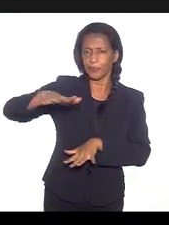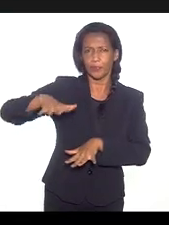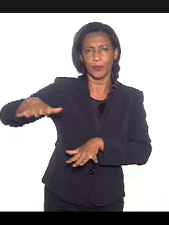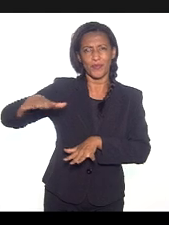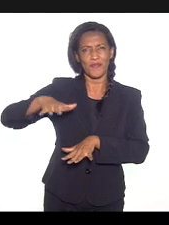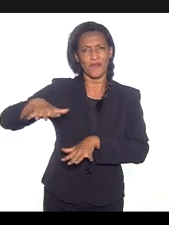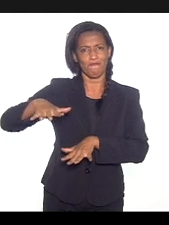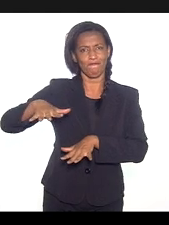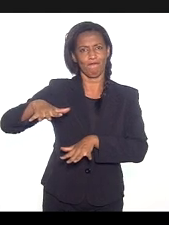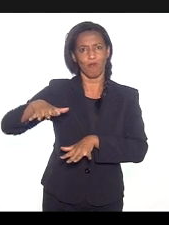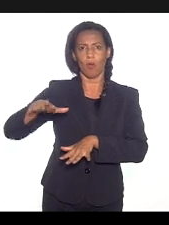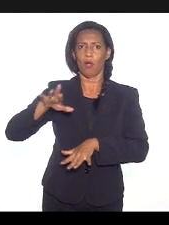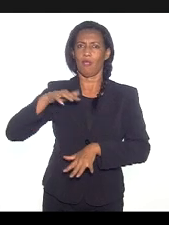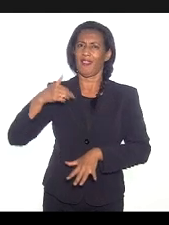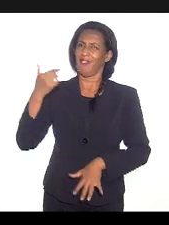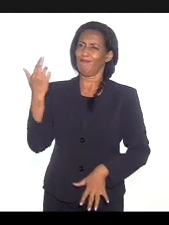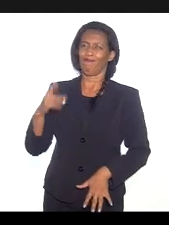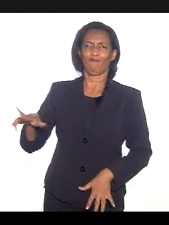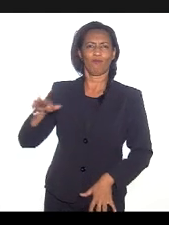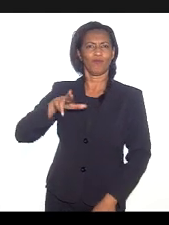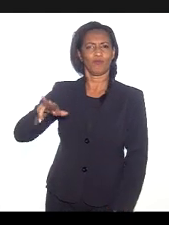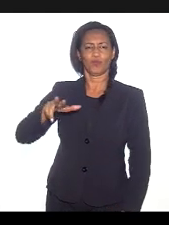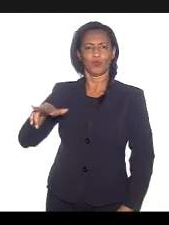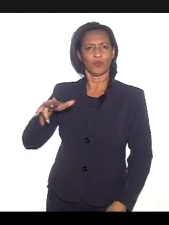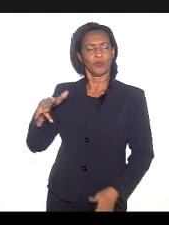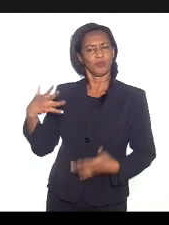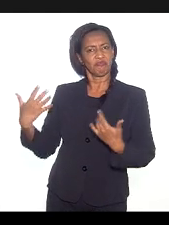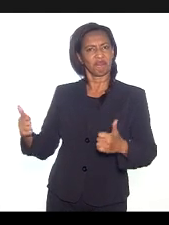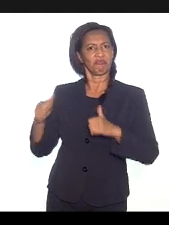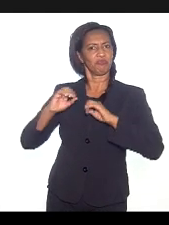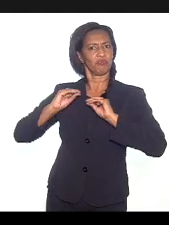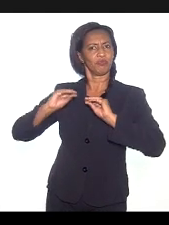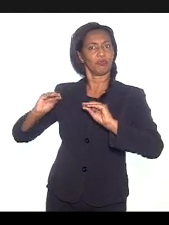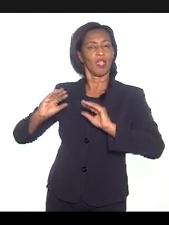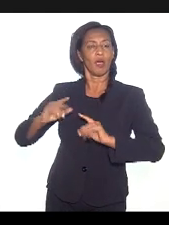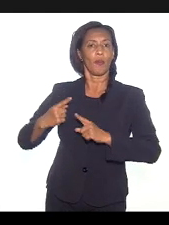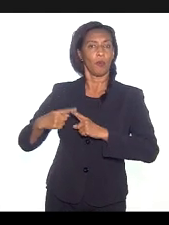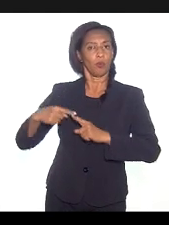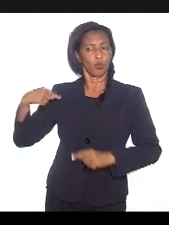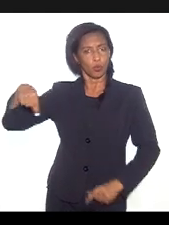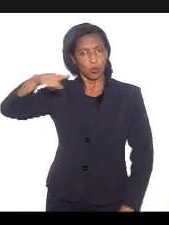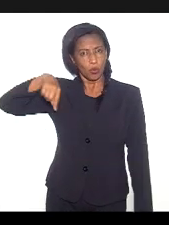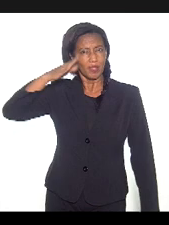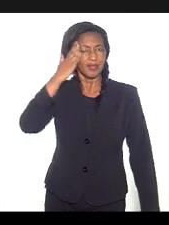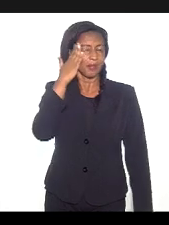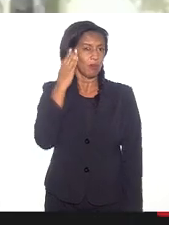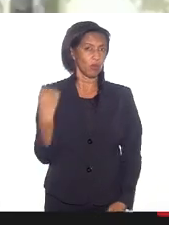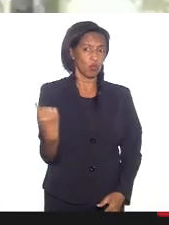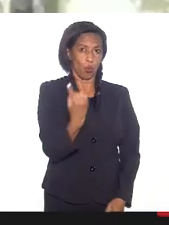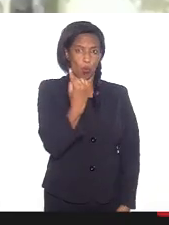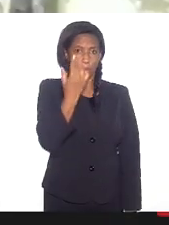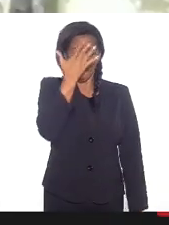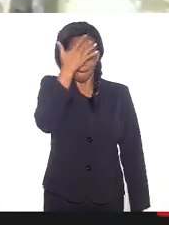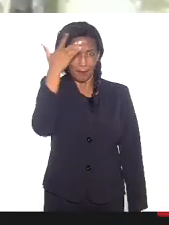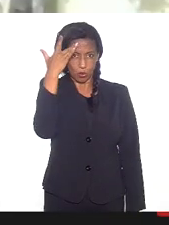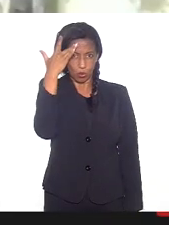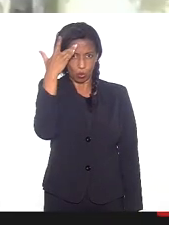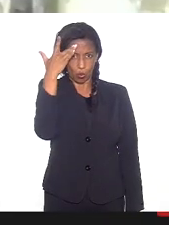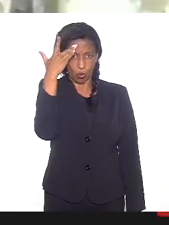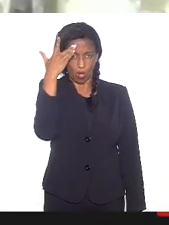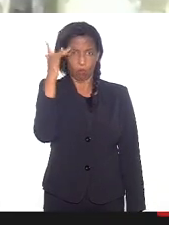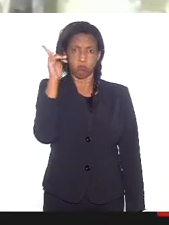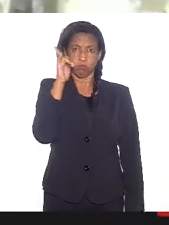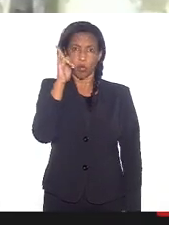que é inadmissível. Nós sabemos que uma pessoa, quando herda um